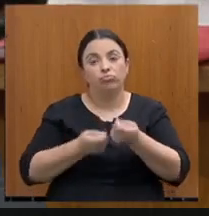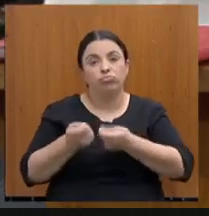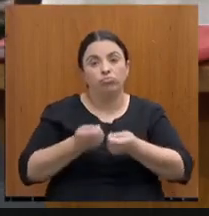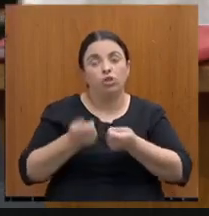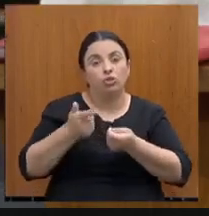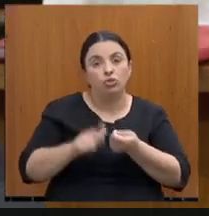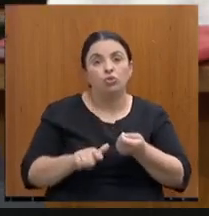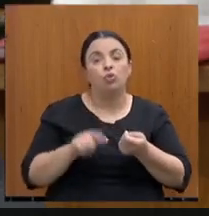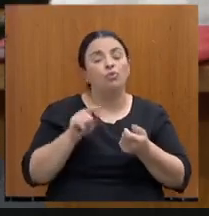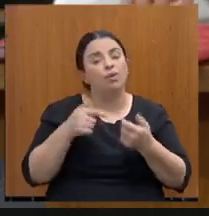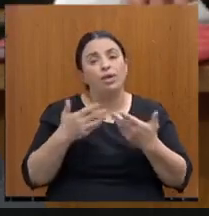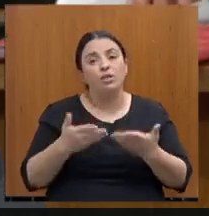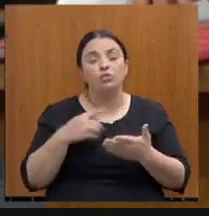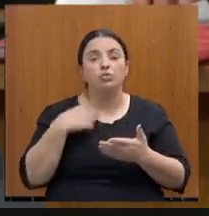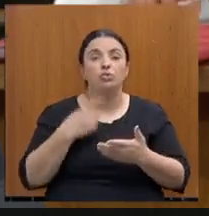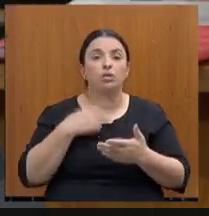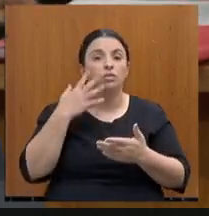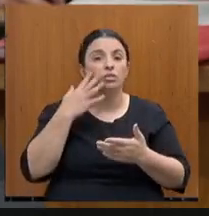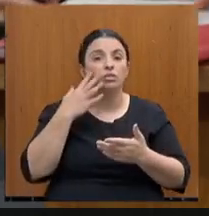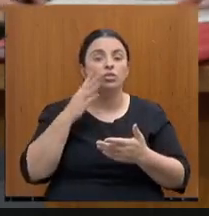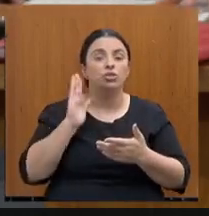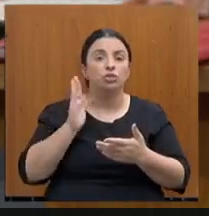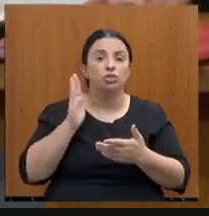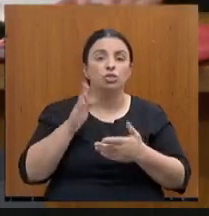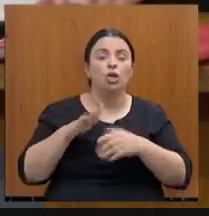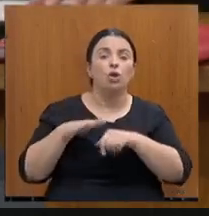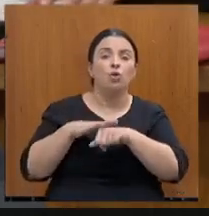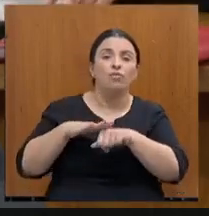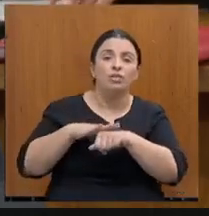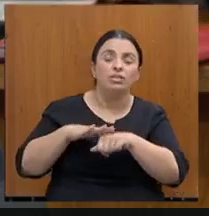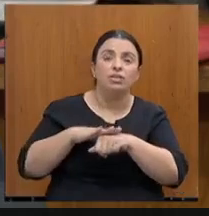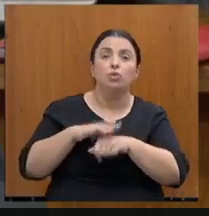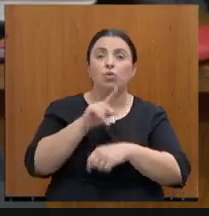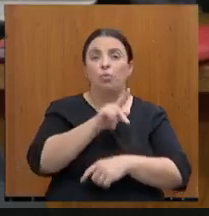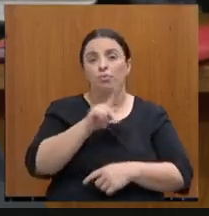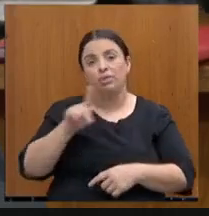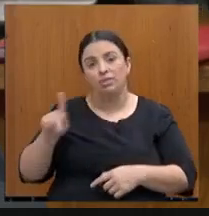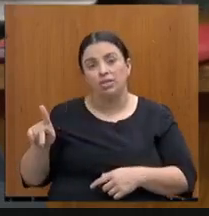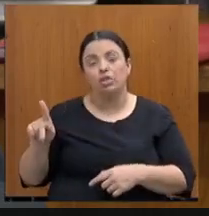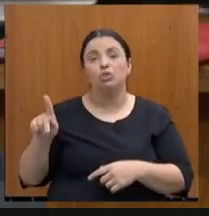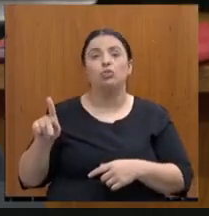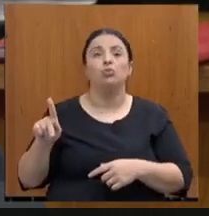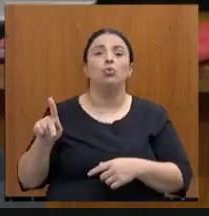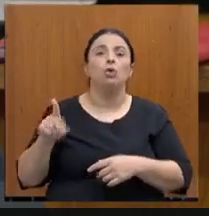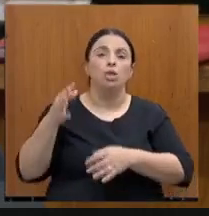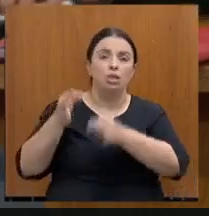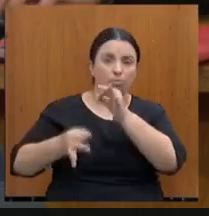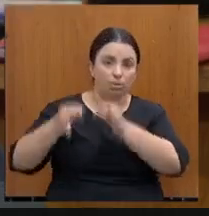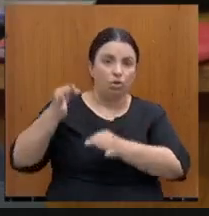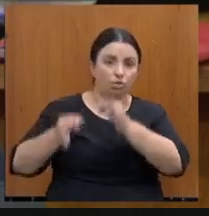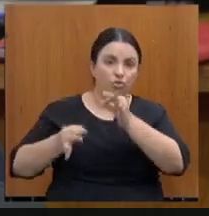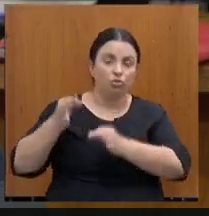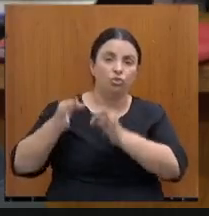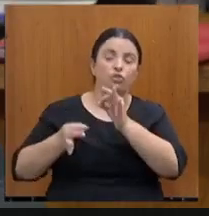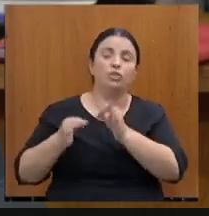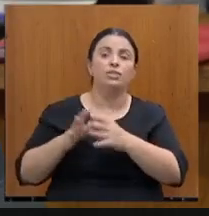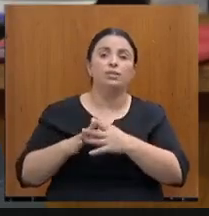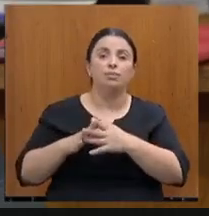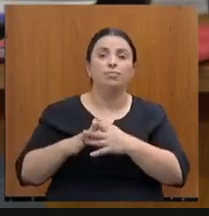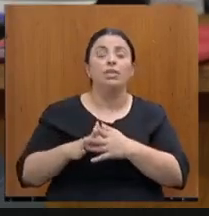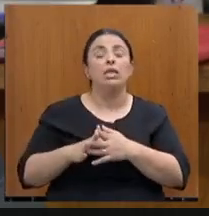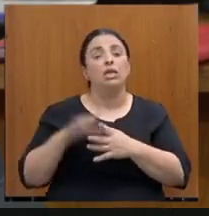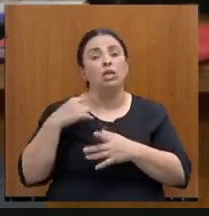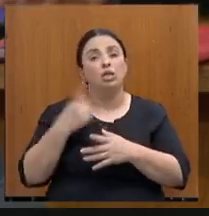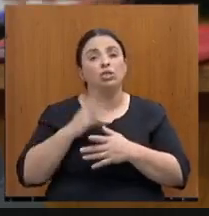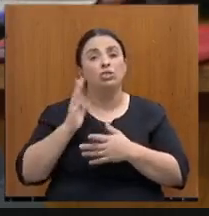isso. Nós estamos em entendimento como presidente do Tribunal de Justiça, ele nos recebeu, nós estamos entrando nos acertos finais e,